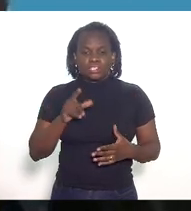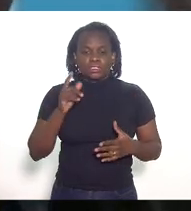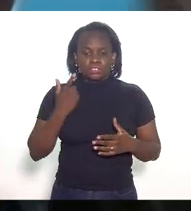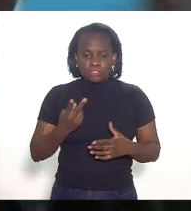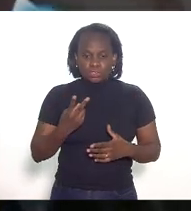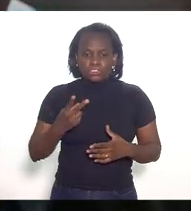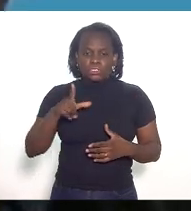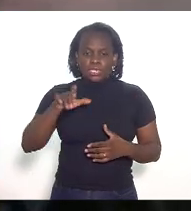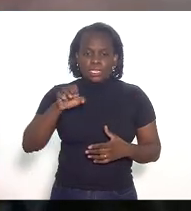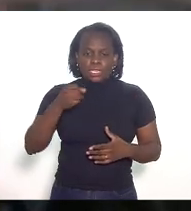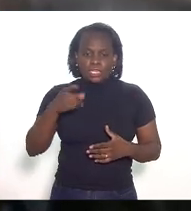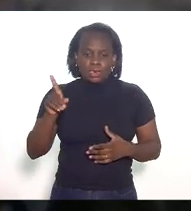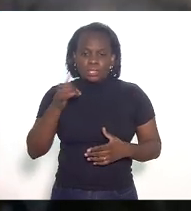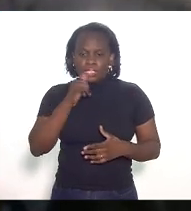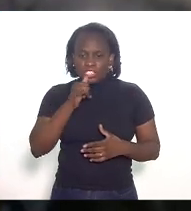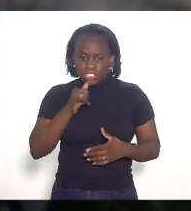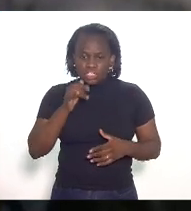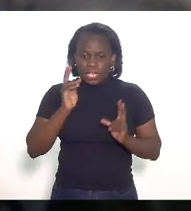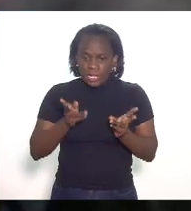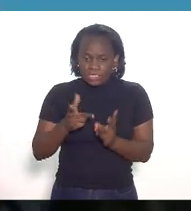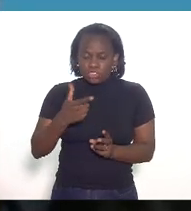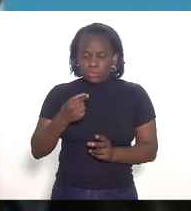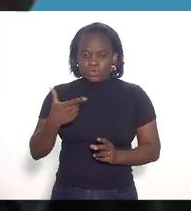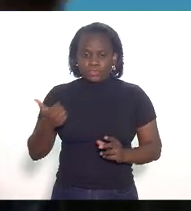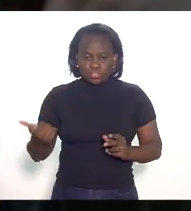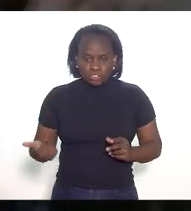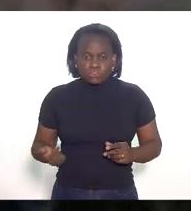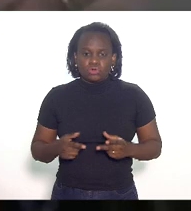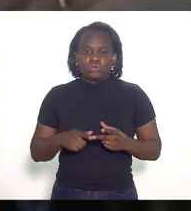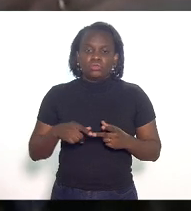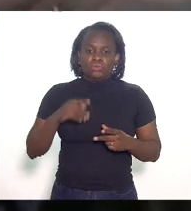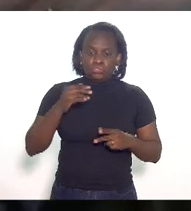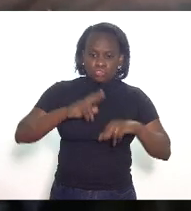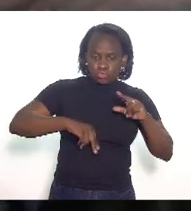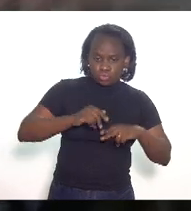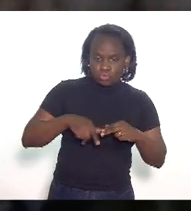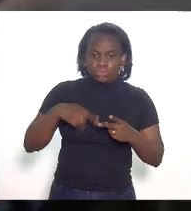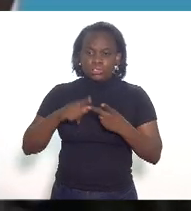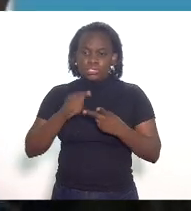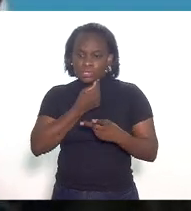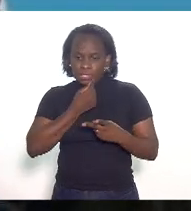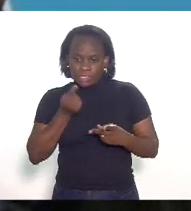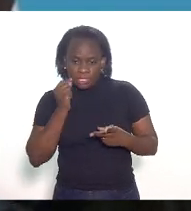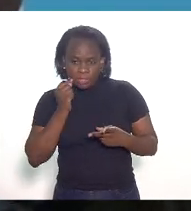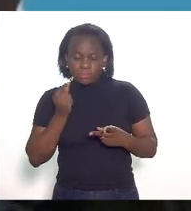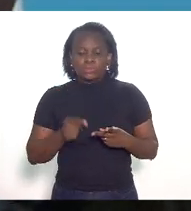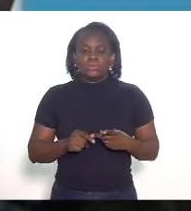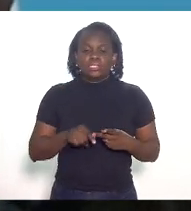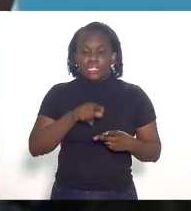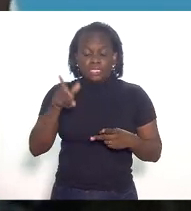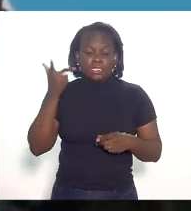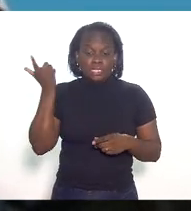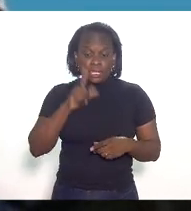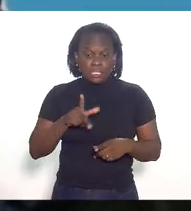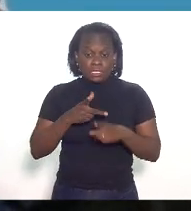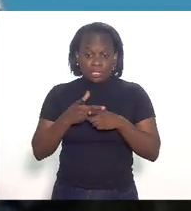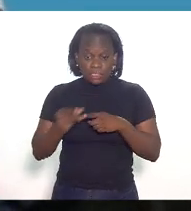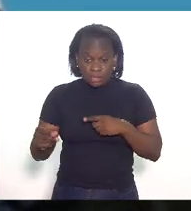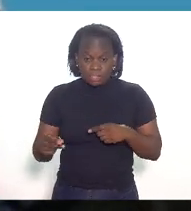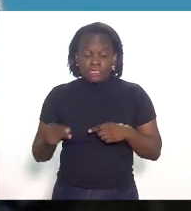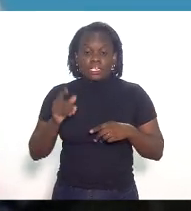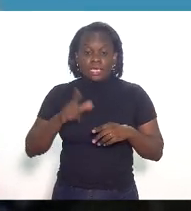leilões de energia ainda em 2021 um em junho e outro em setembro cujos vencedores serão